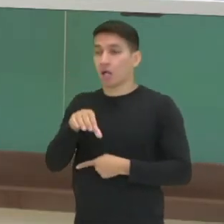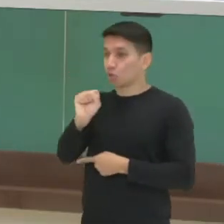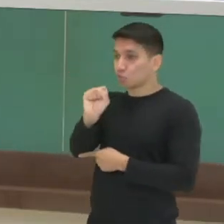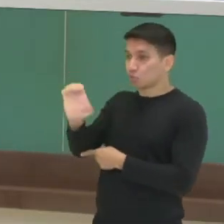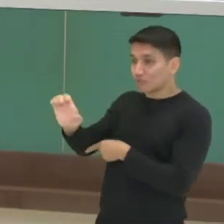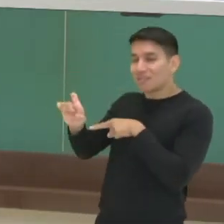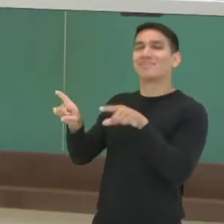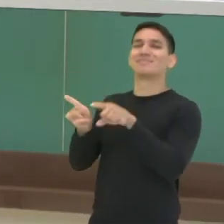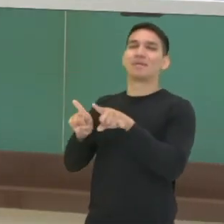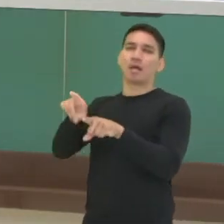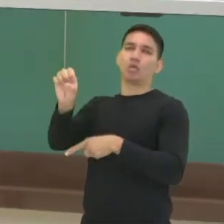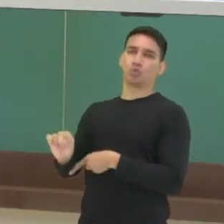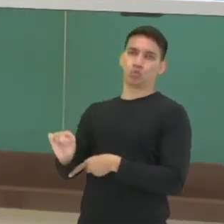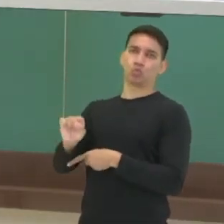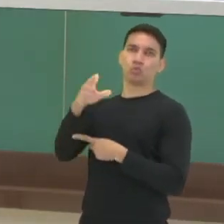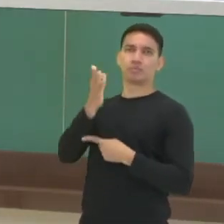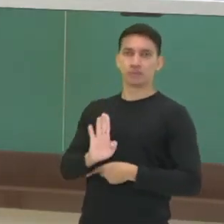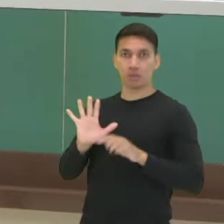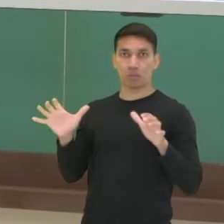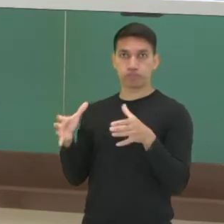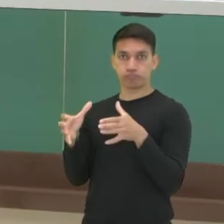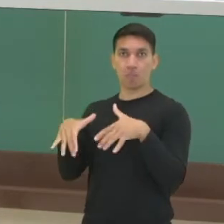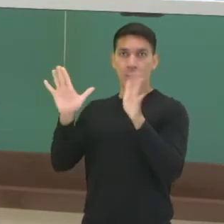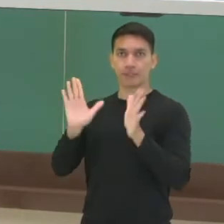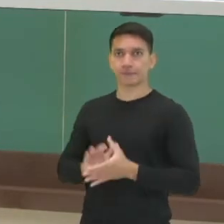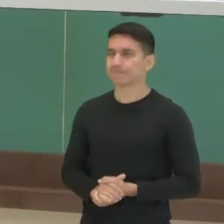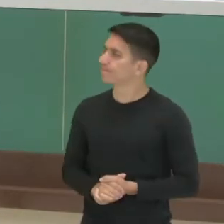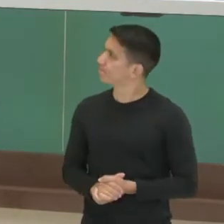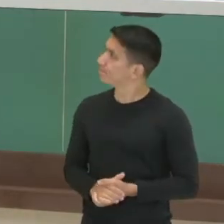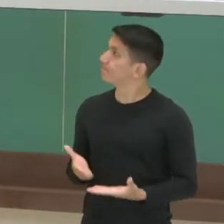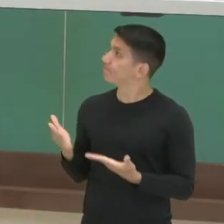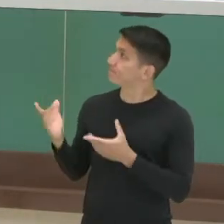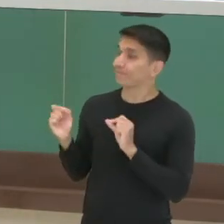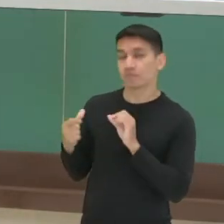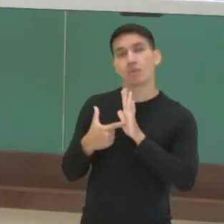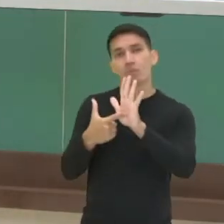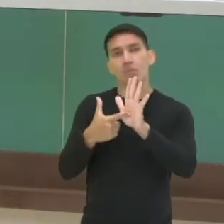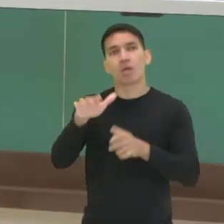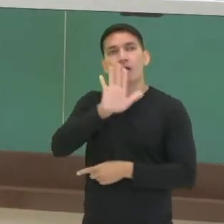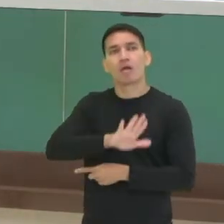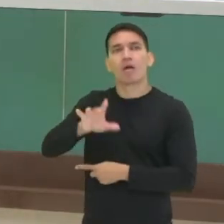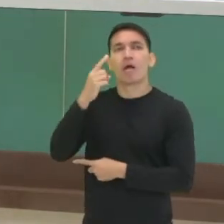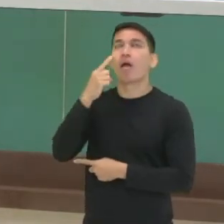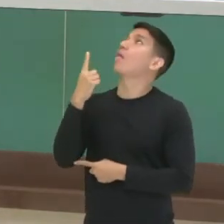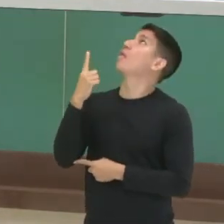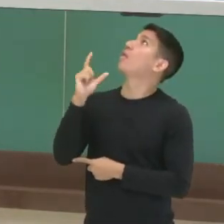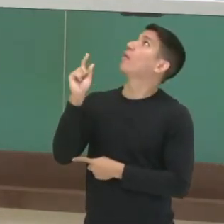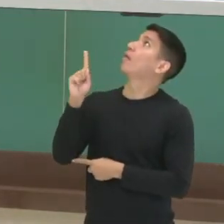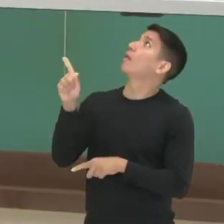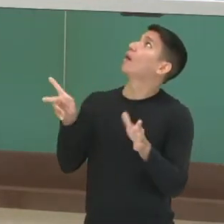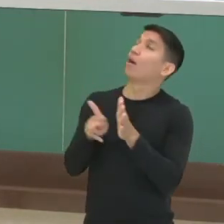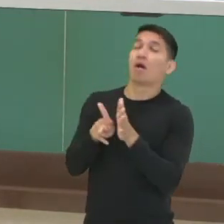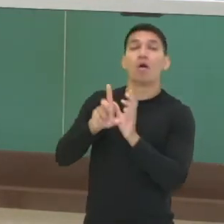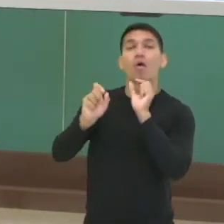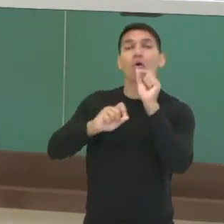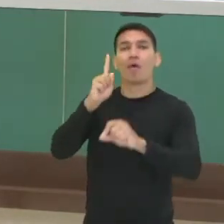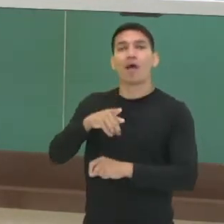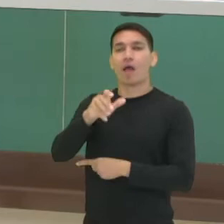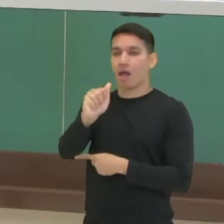e sul do Brasil, beleza? Muito bem. E dentro da região sudeste, temos então a região do